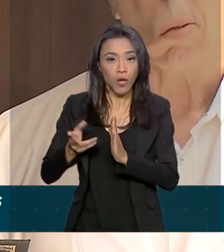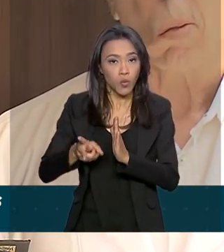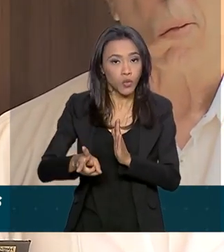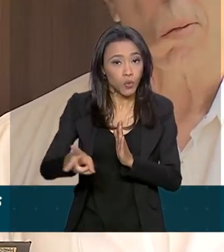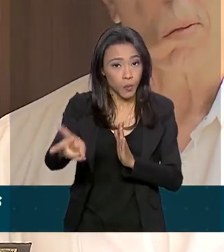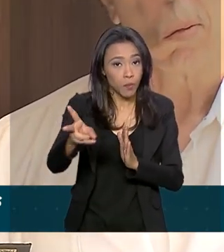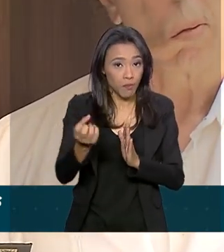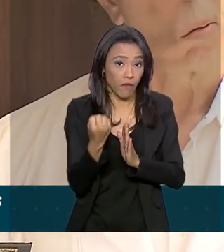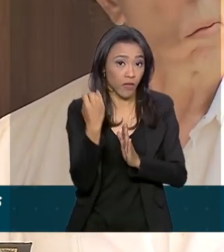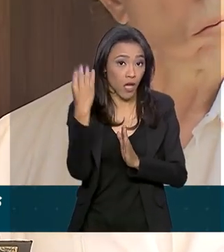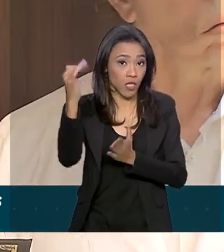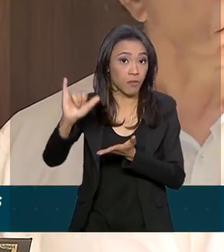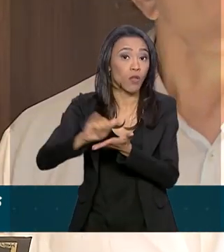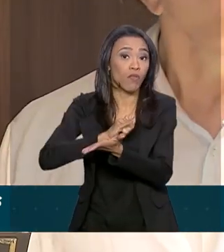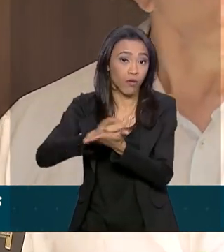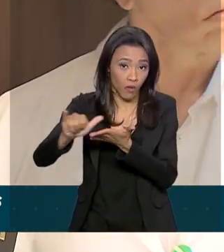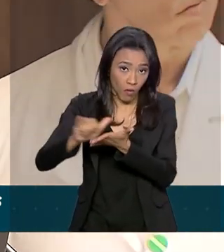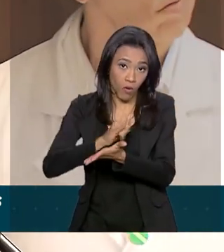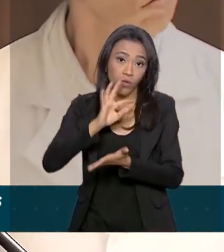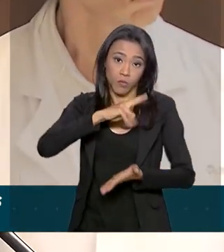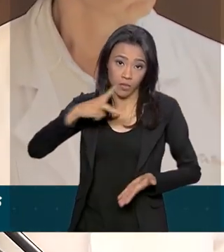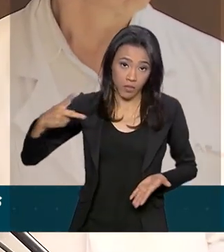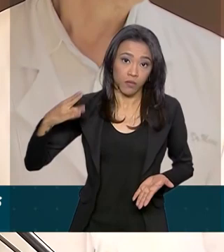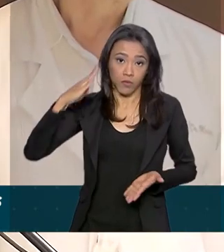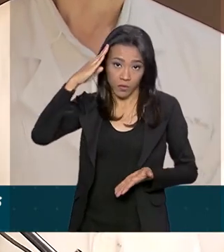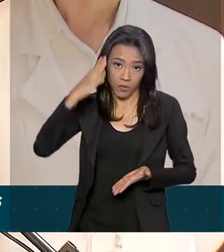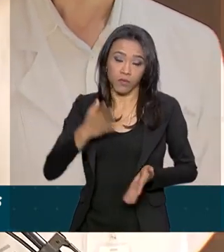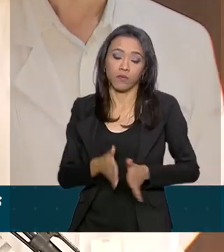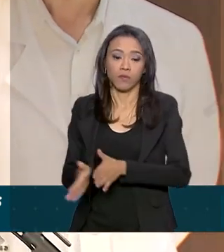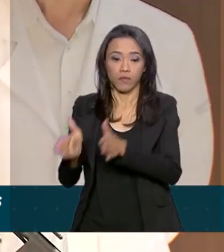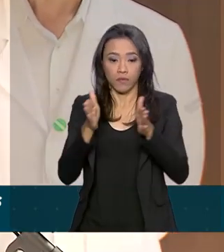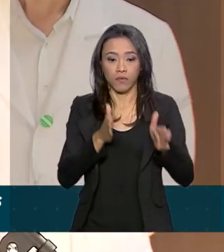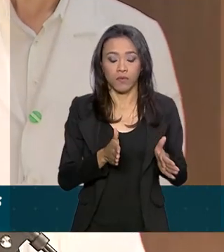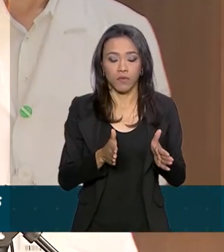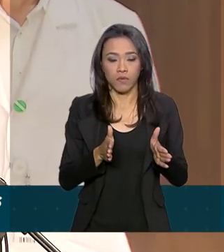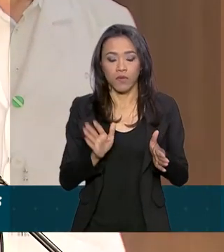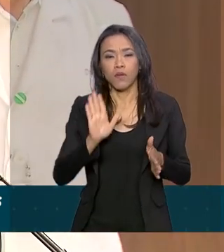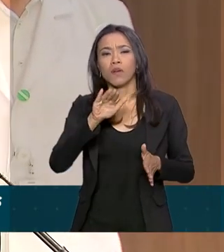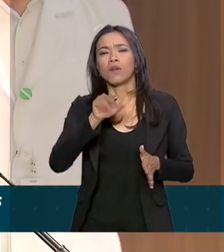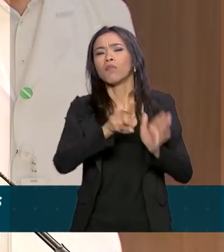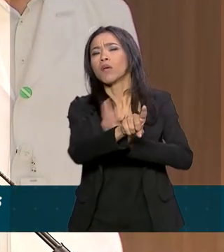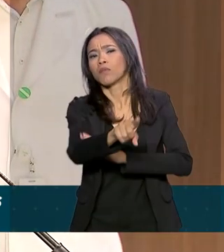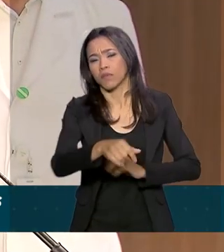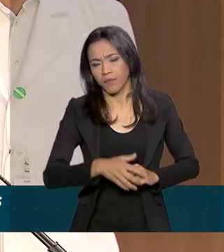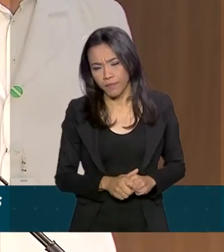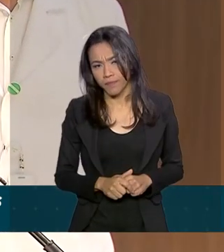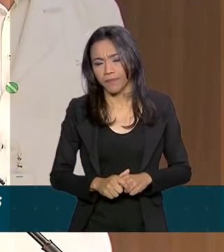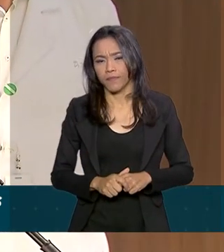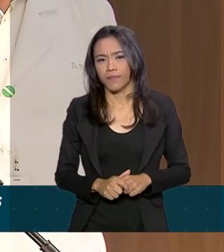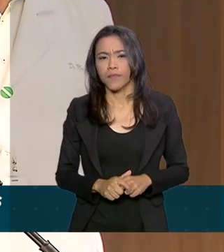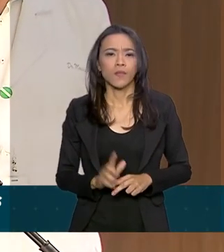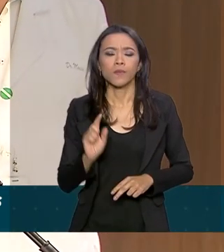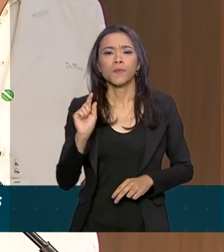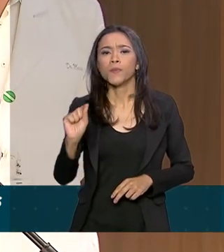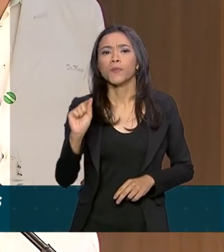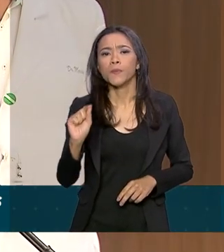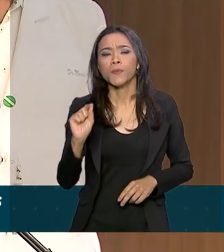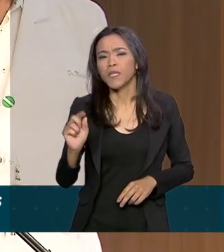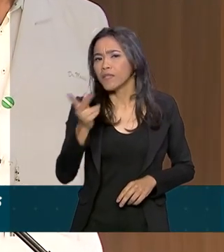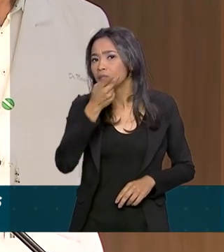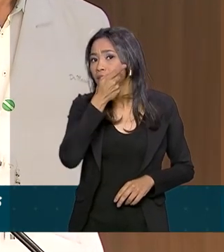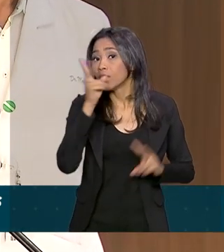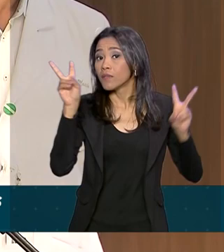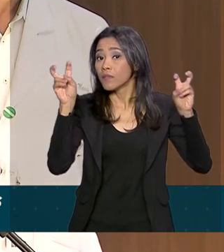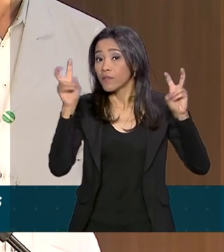Iorque. Carolina, da Folha de São Paulo. Tudo bem, Carolina. Tudo bem? Eu tenho algumas perguntas a respeito das visitas,